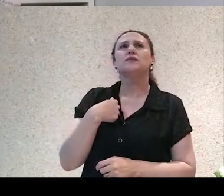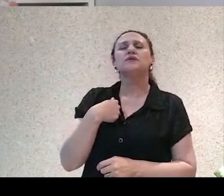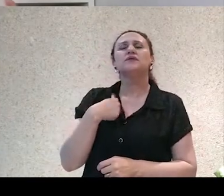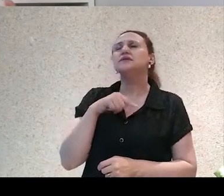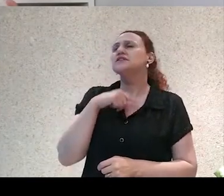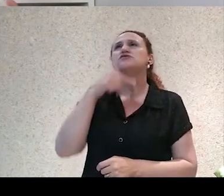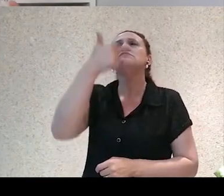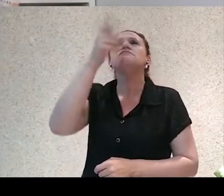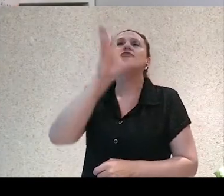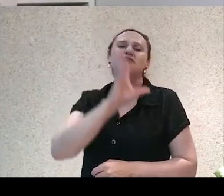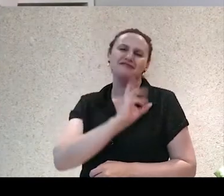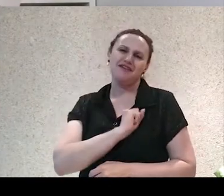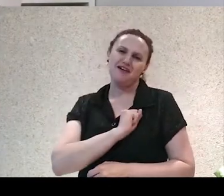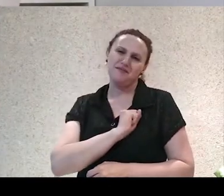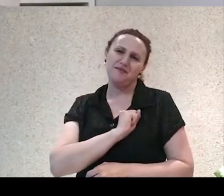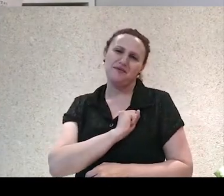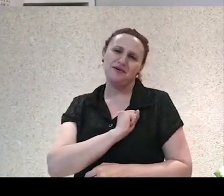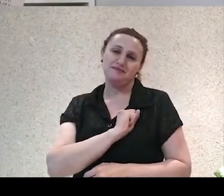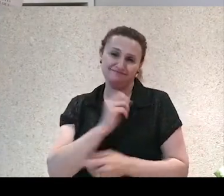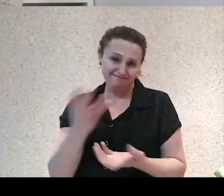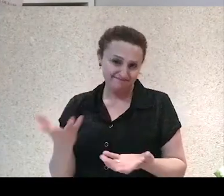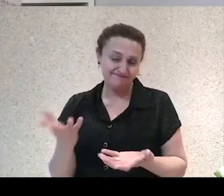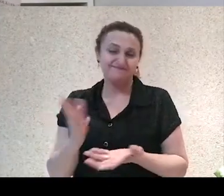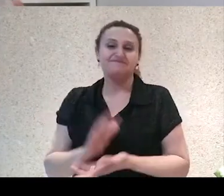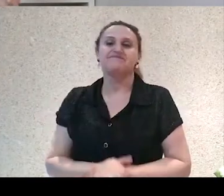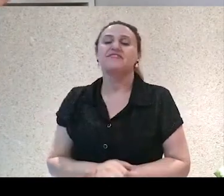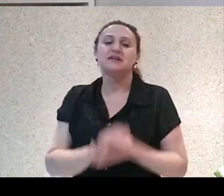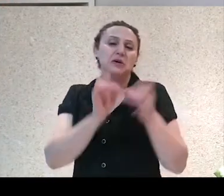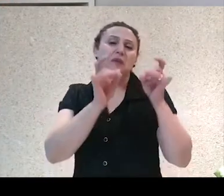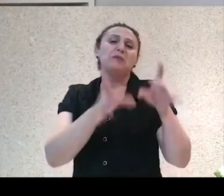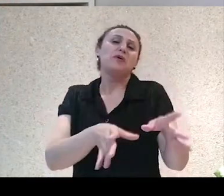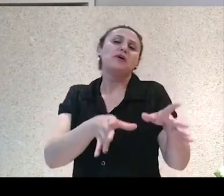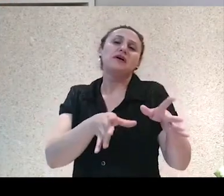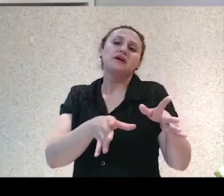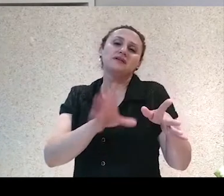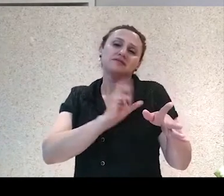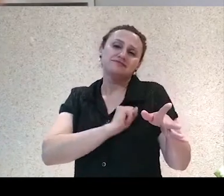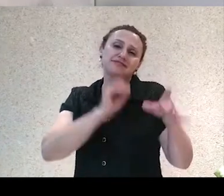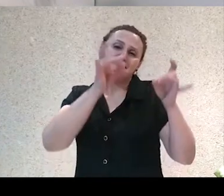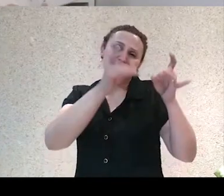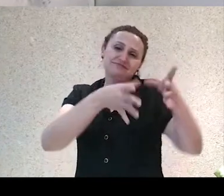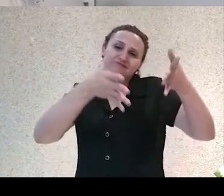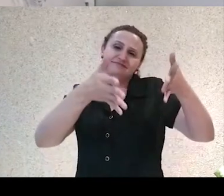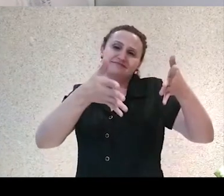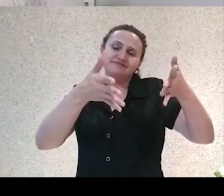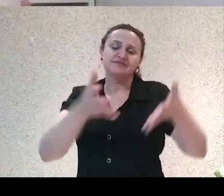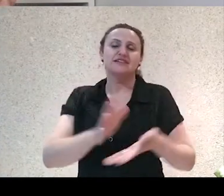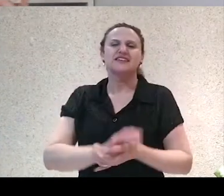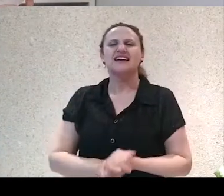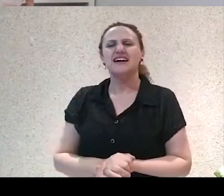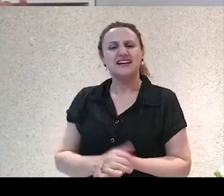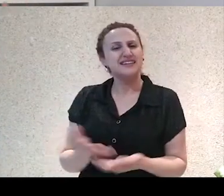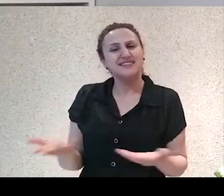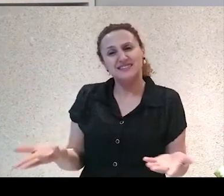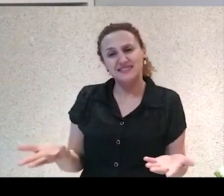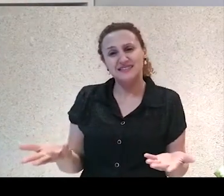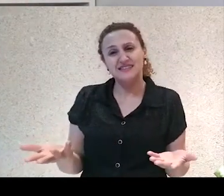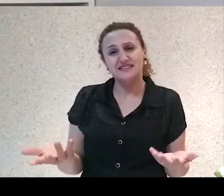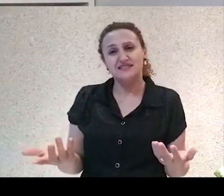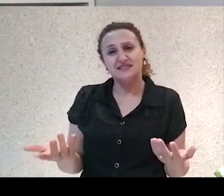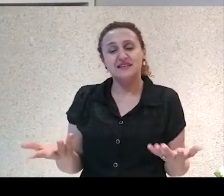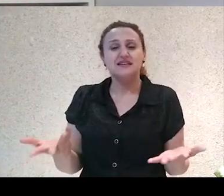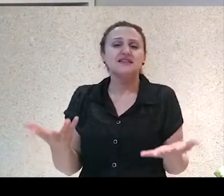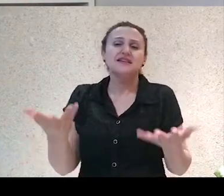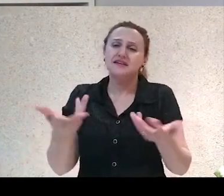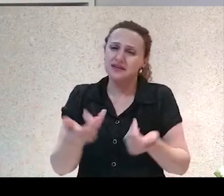aqui não é não é correspondido e aqui é correspondido, mas depois ela é abandonada. Quem nunca passou